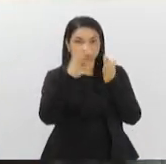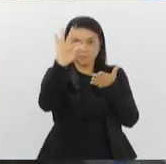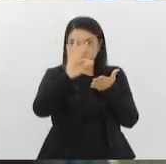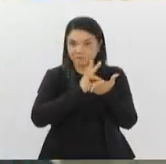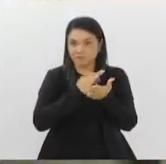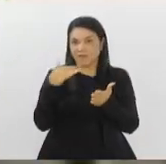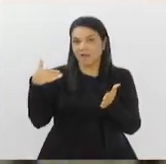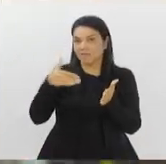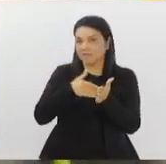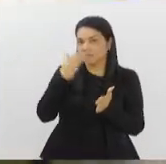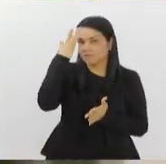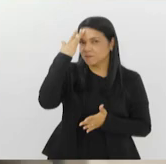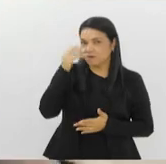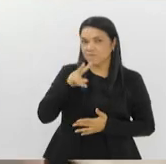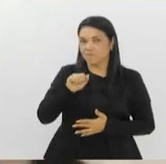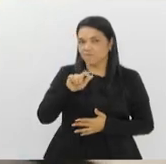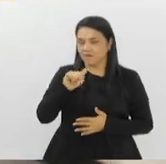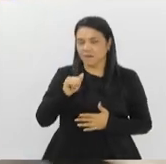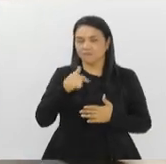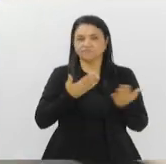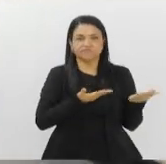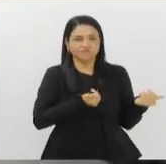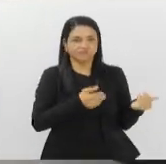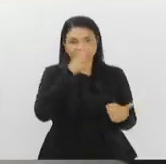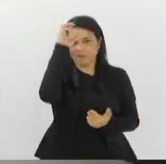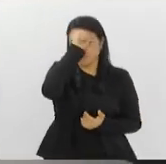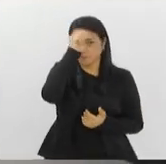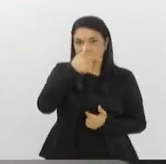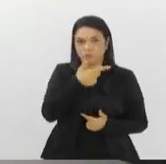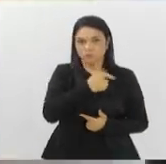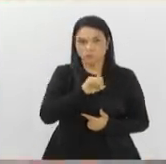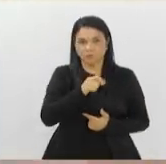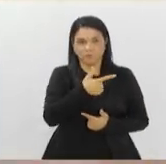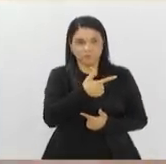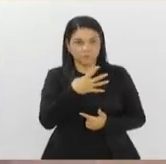até amanhã para vagas de Jovem Aprendiz 2024.